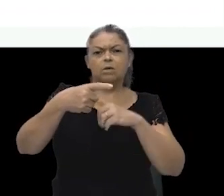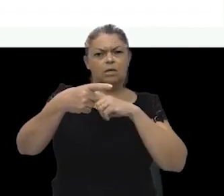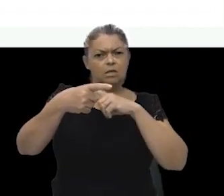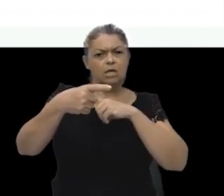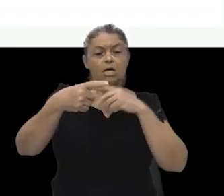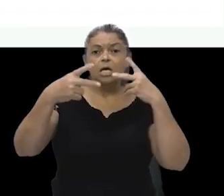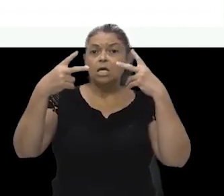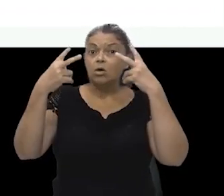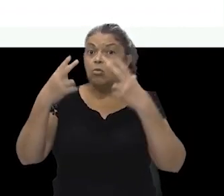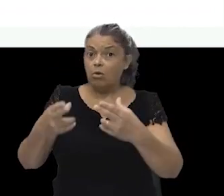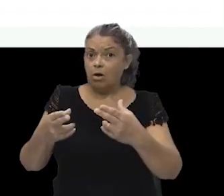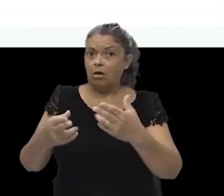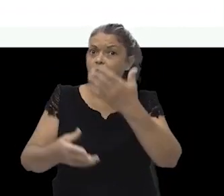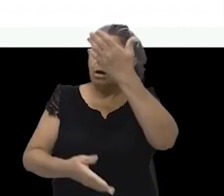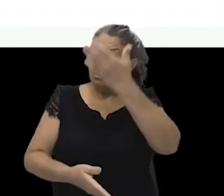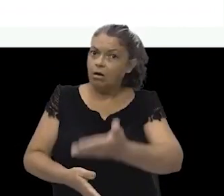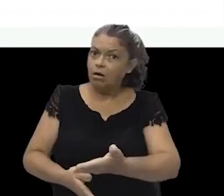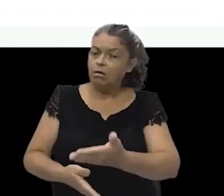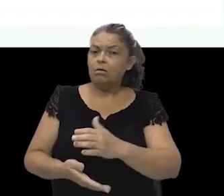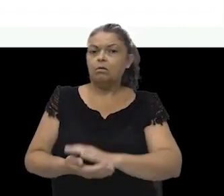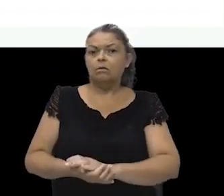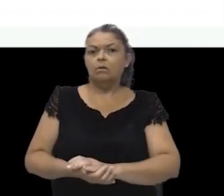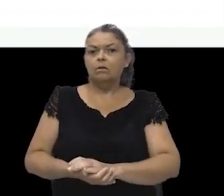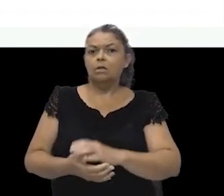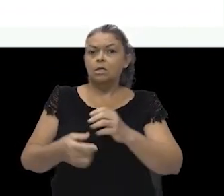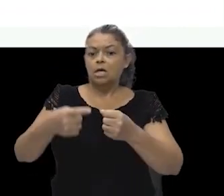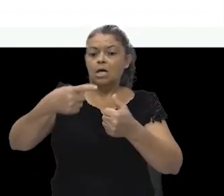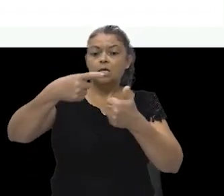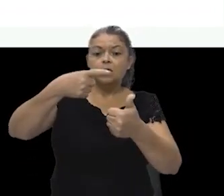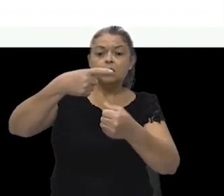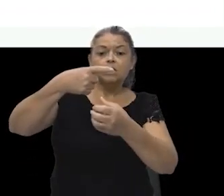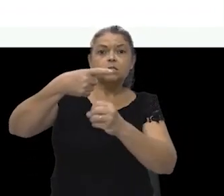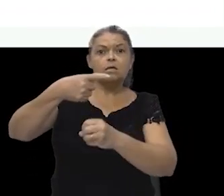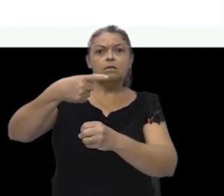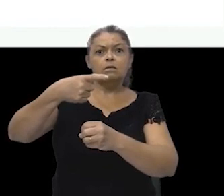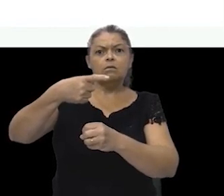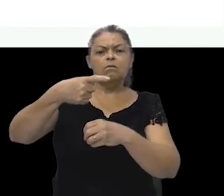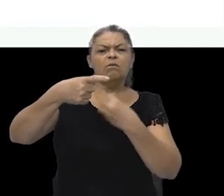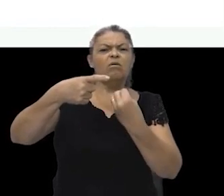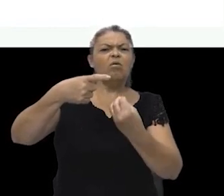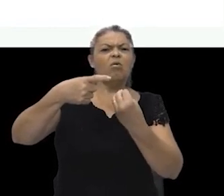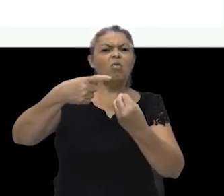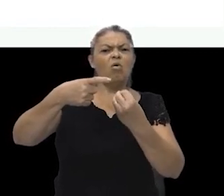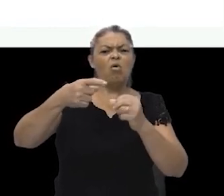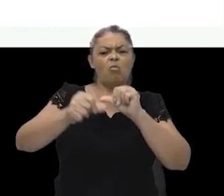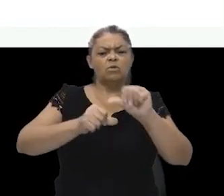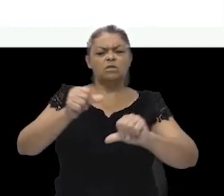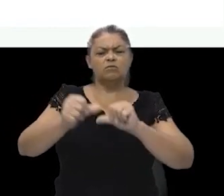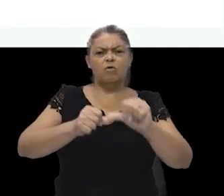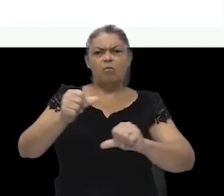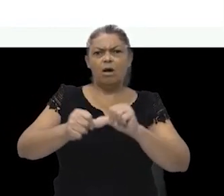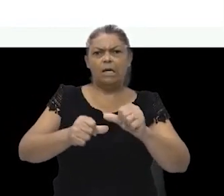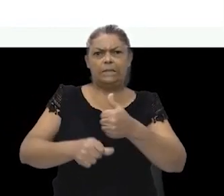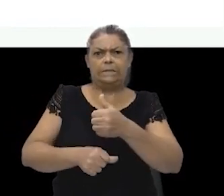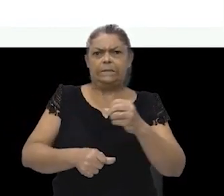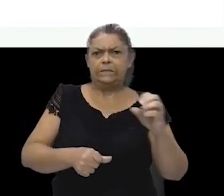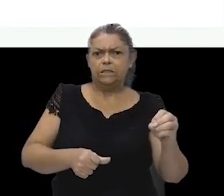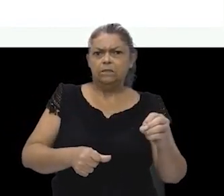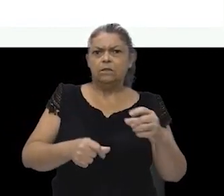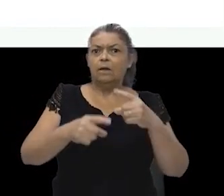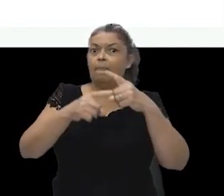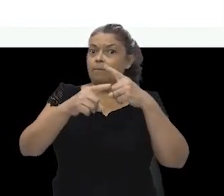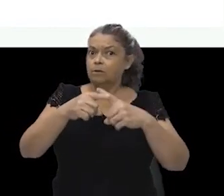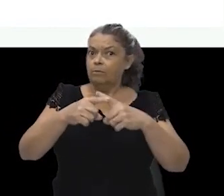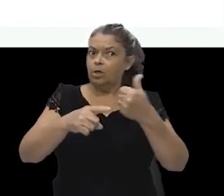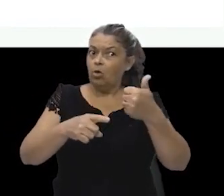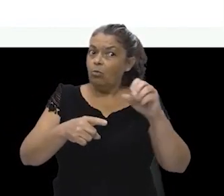igual a essa, cujo denominador seja 100. Eu fiz o que com 10 para transformar em 100? Multipliquei por